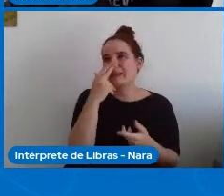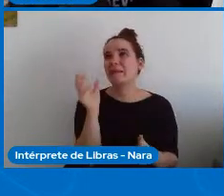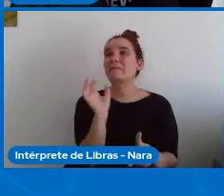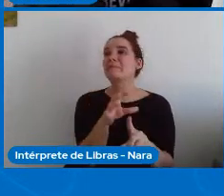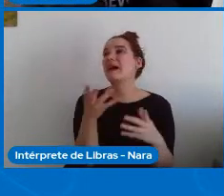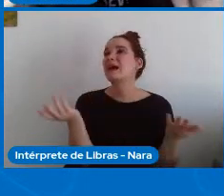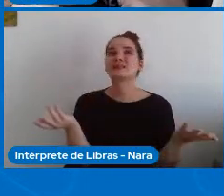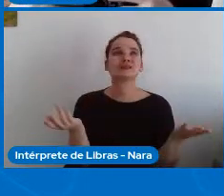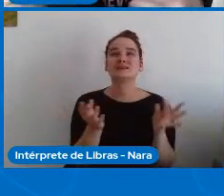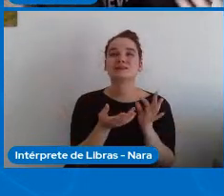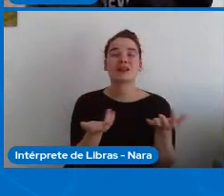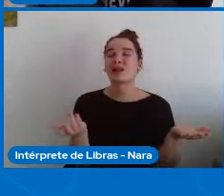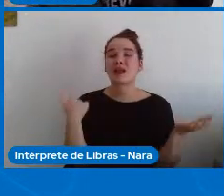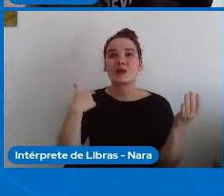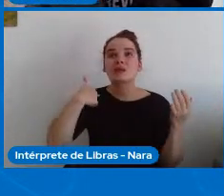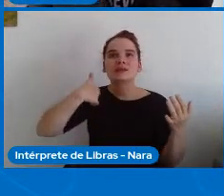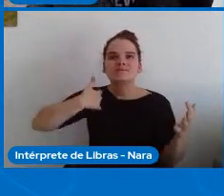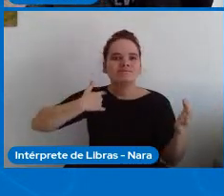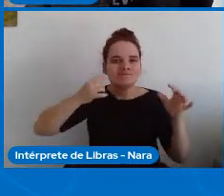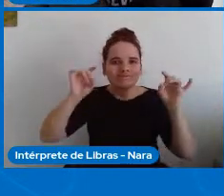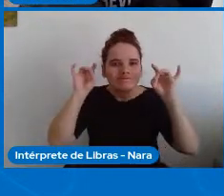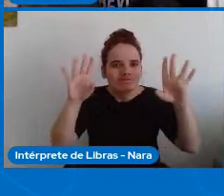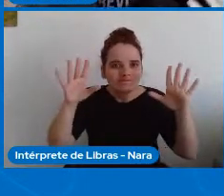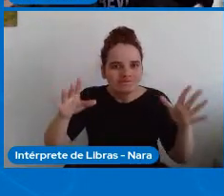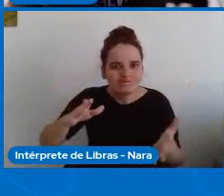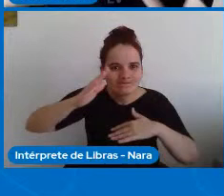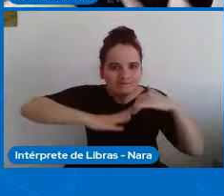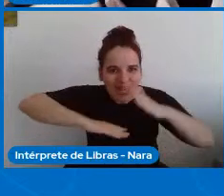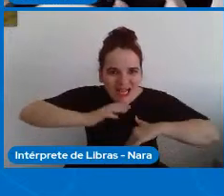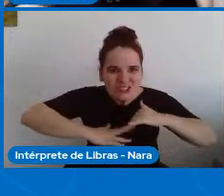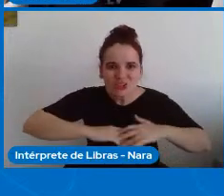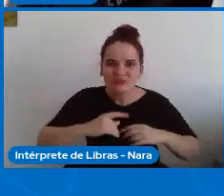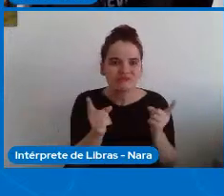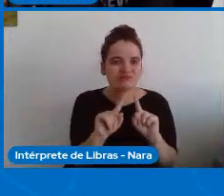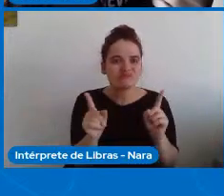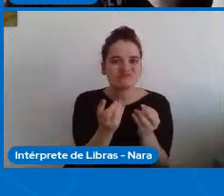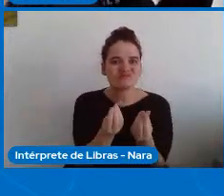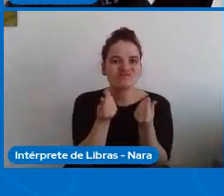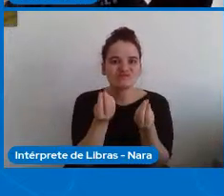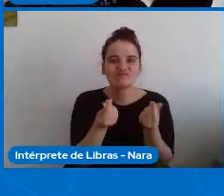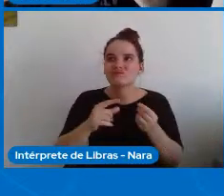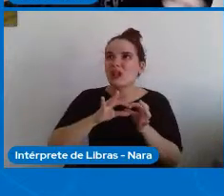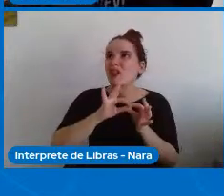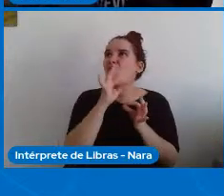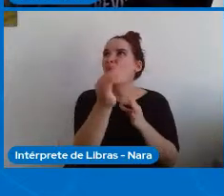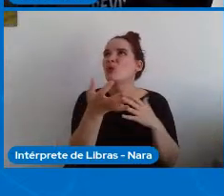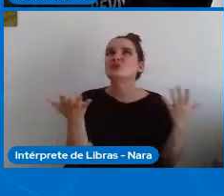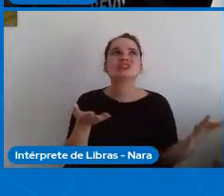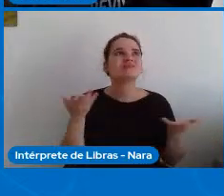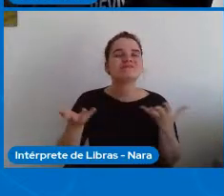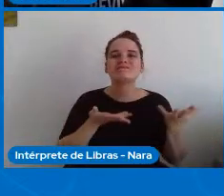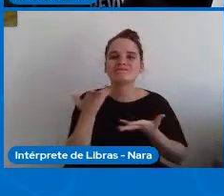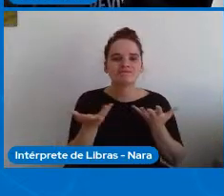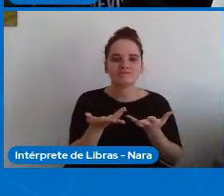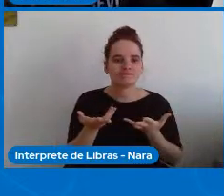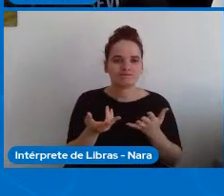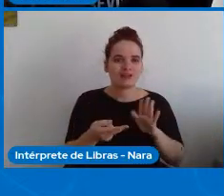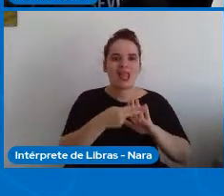distante do que aquilo que nós fazemos e estudamos nos nossos currículos e nas nossas emendas